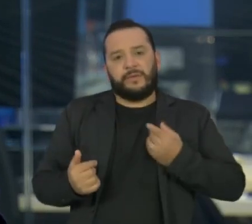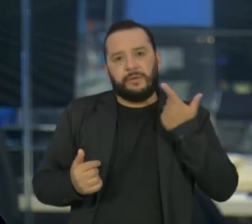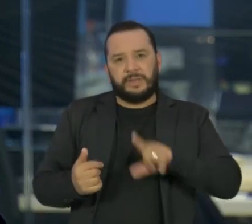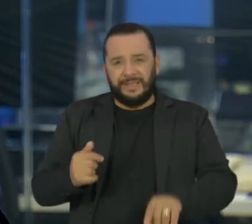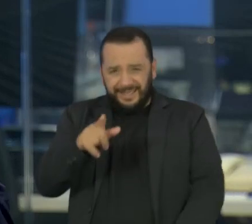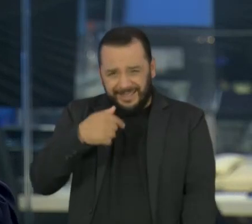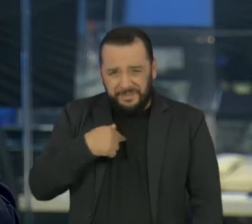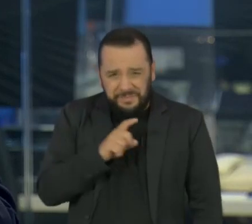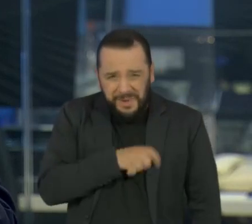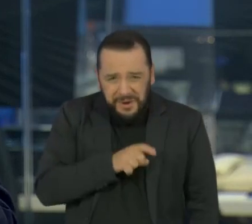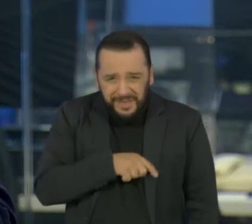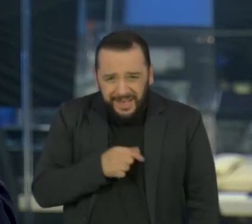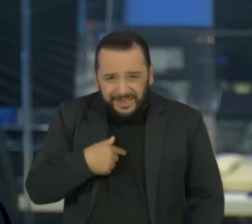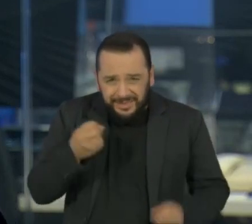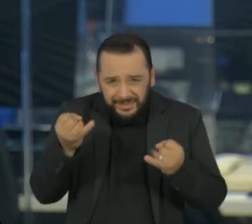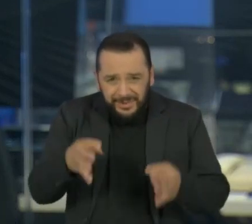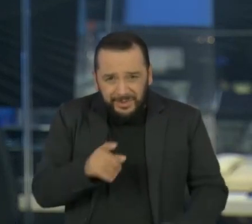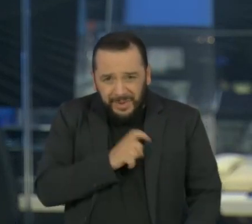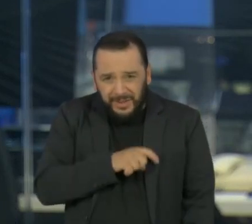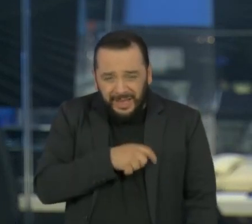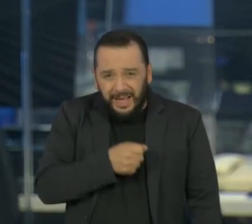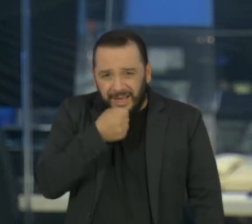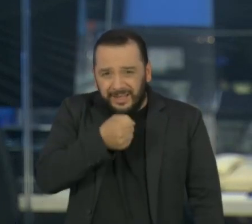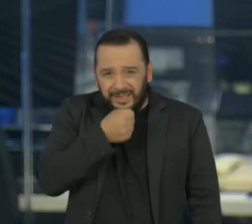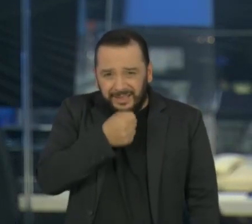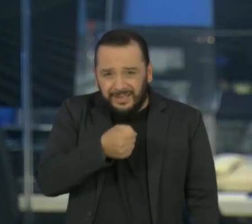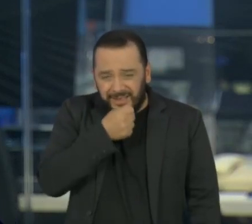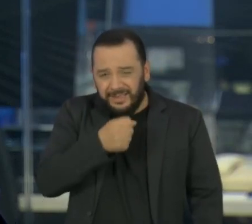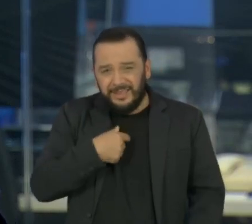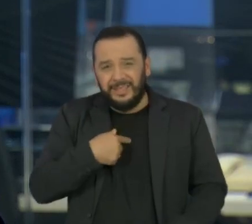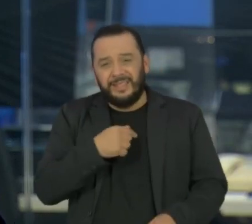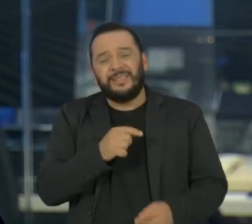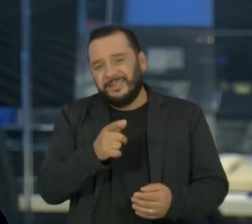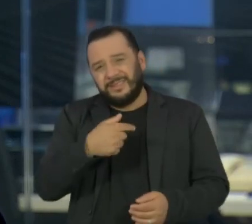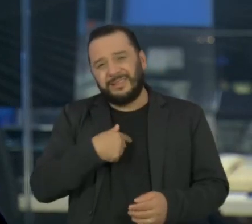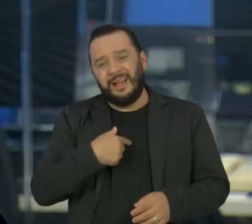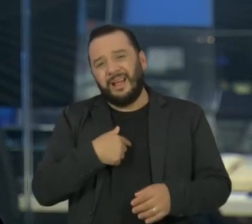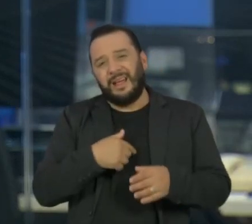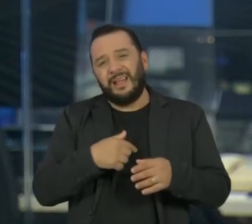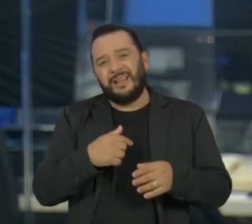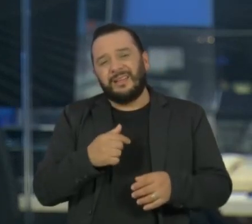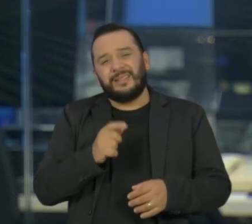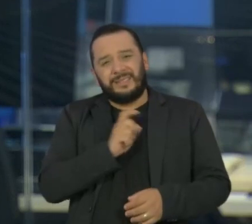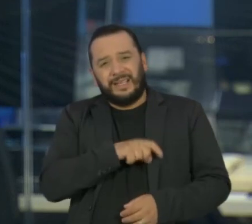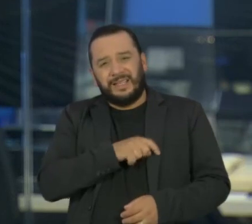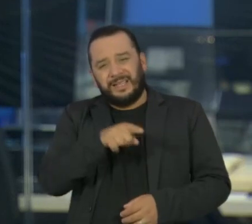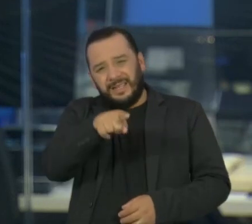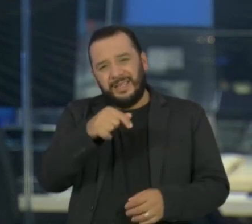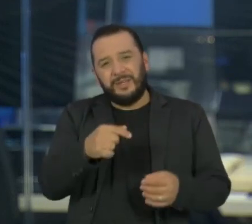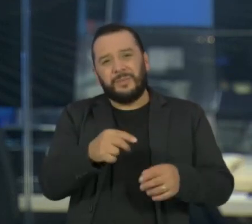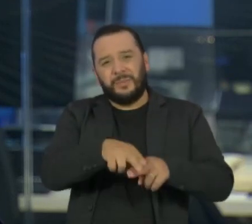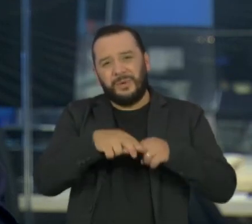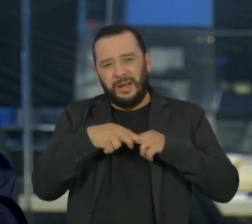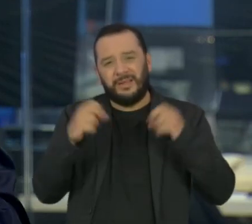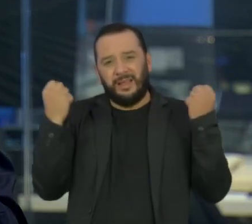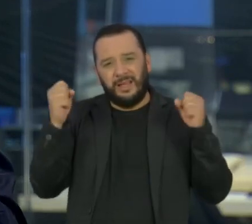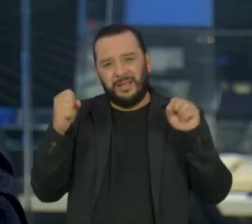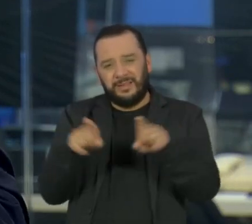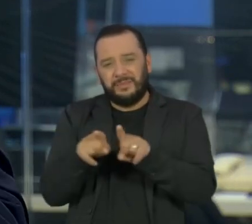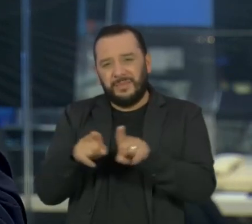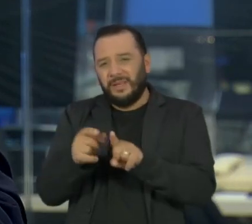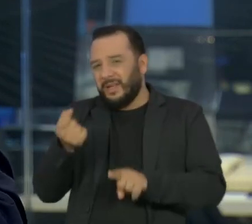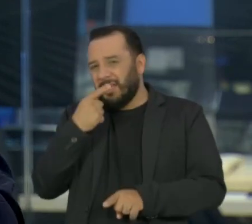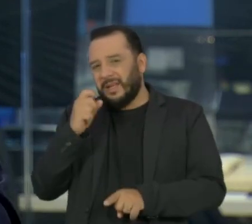referindo nem às referências da imprensa ao seu histórico de atleta e nem a essa questão da hidroxicloroquina. Ele,